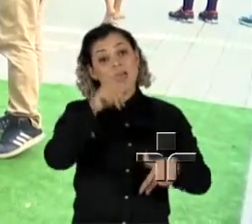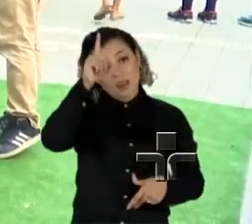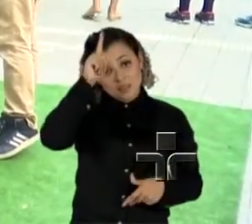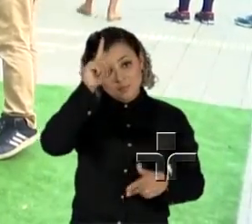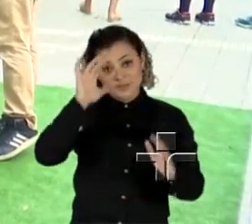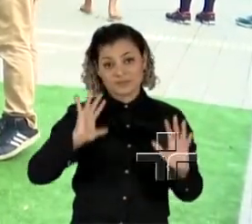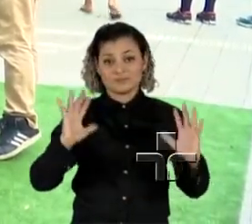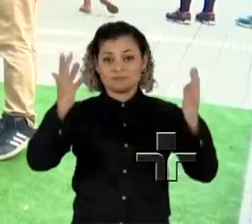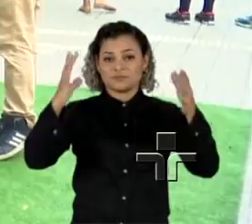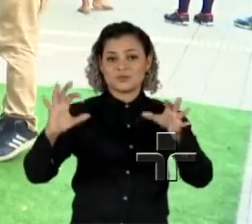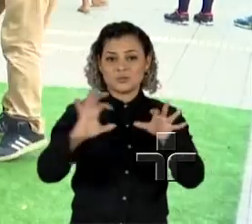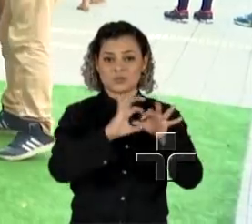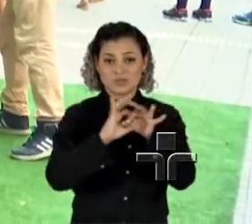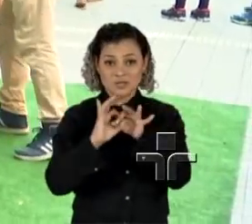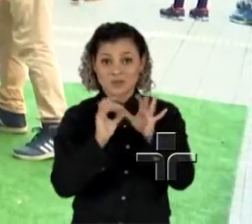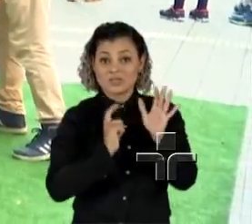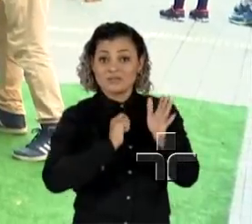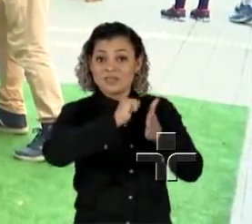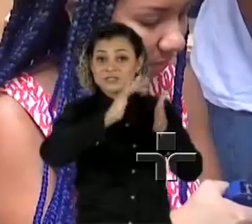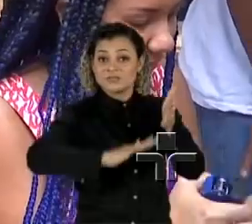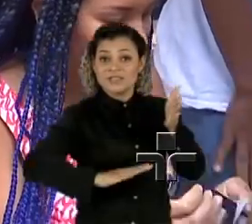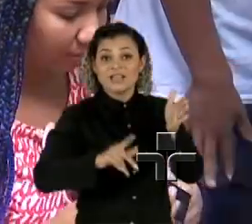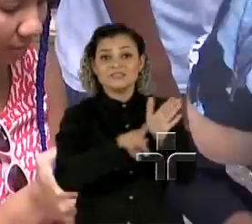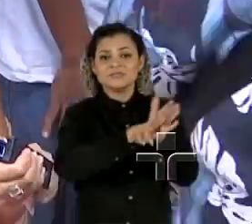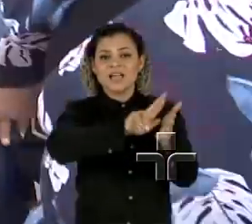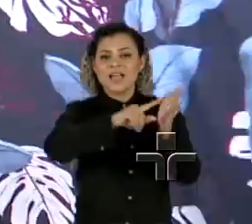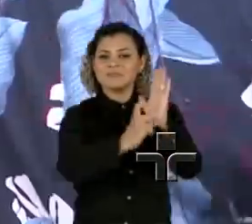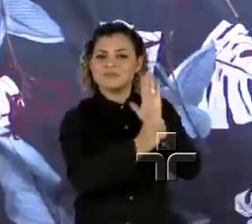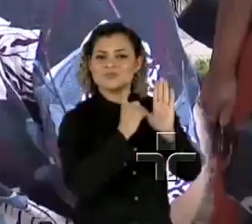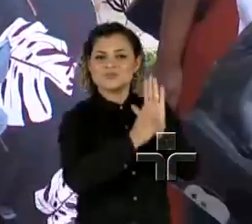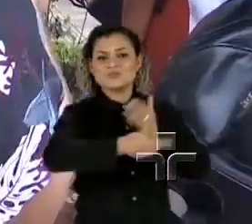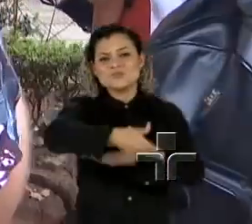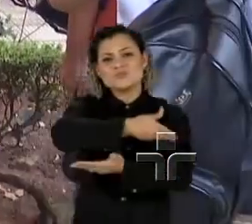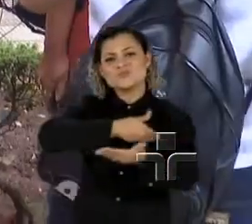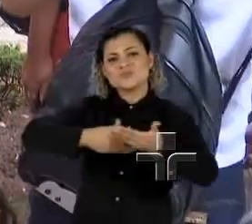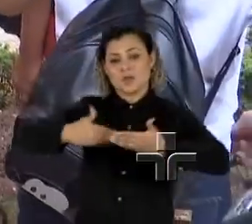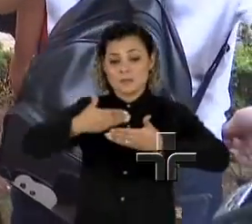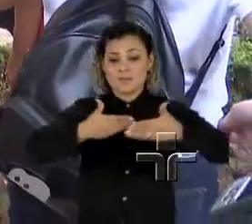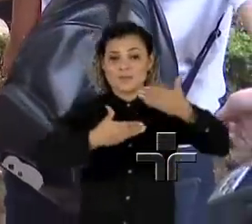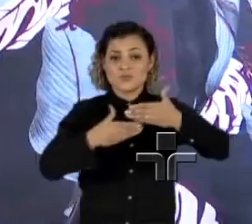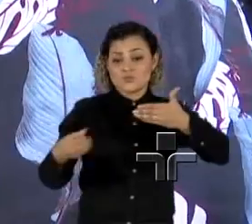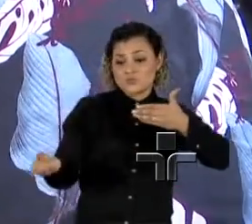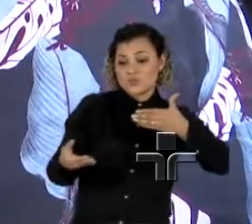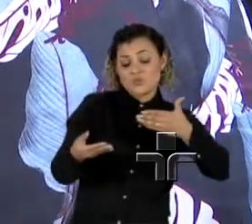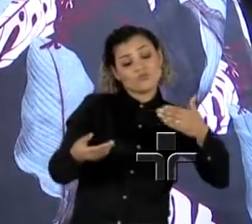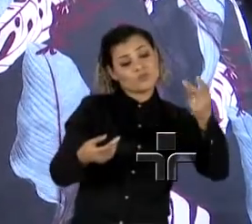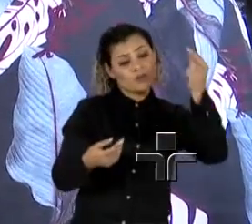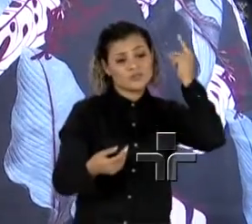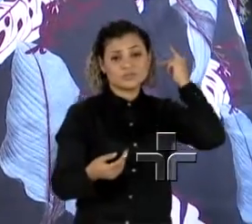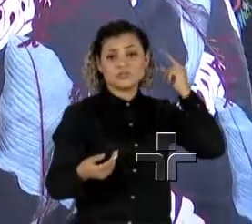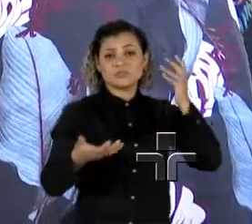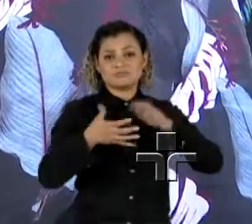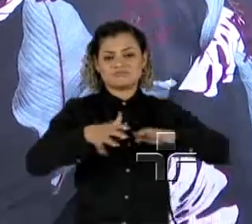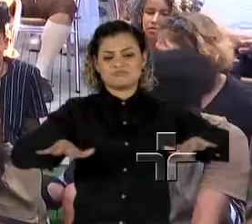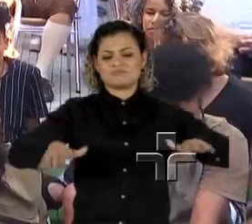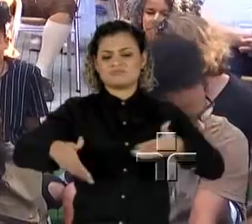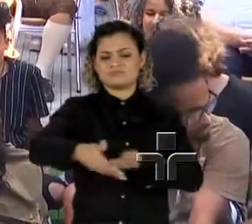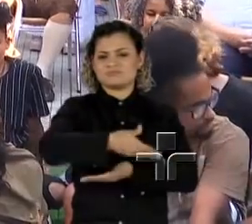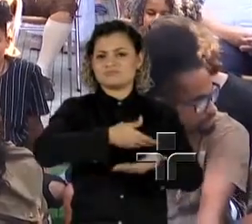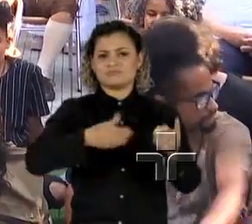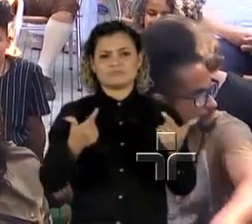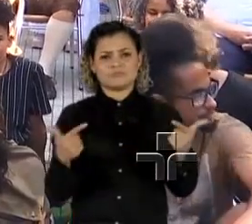atividades foram realizadas durante a tarde para promover um diálogo sobre muros novos e antigos, que ainda hoje separam as pessoas.